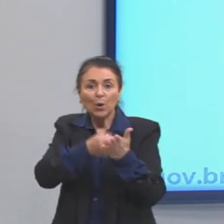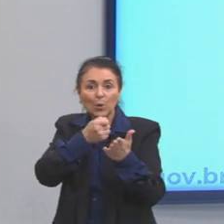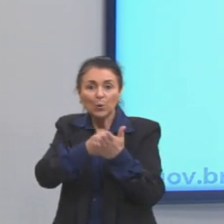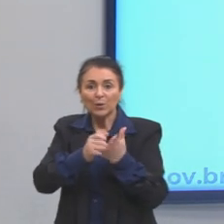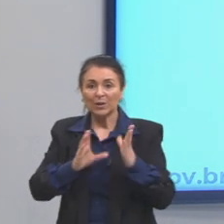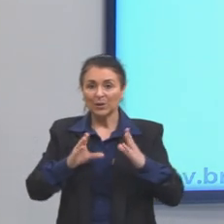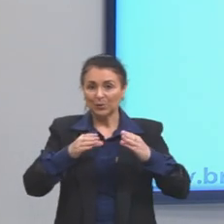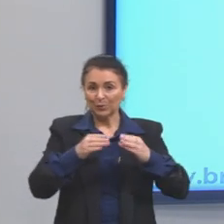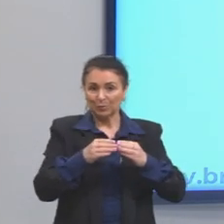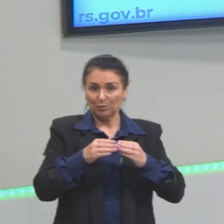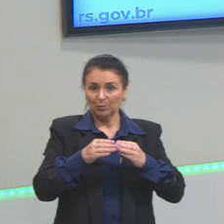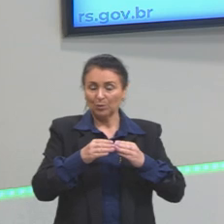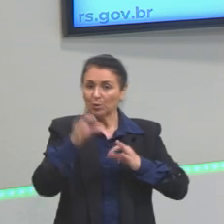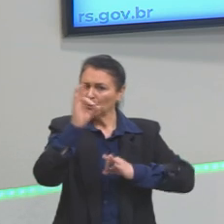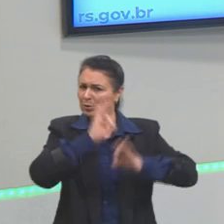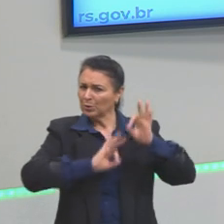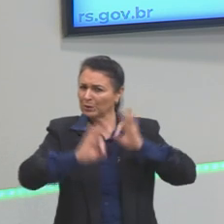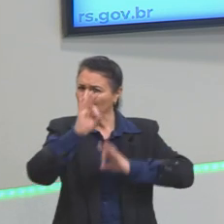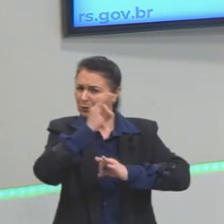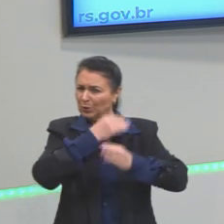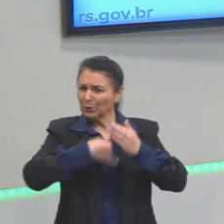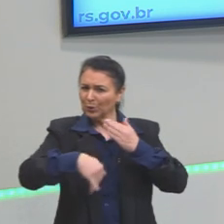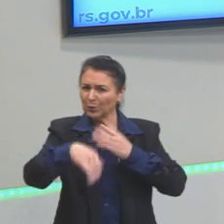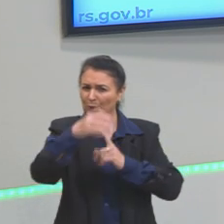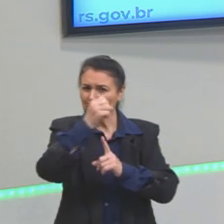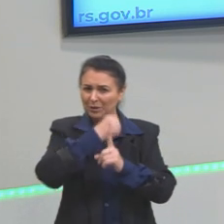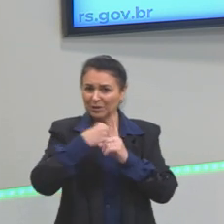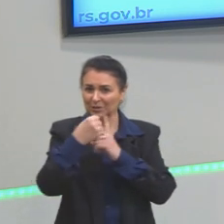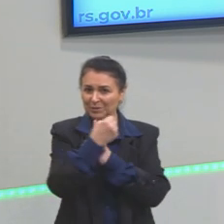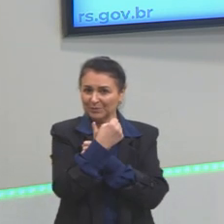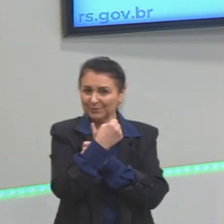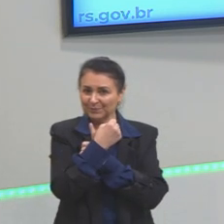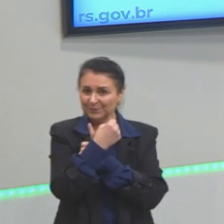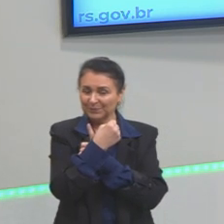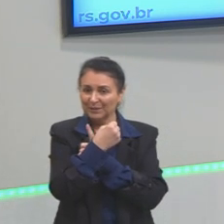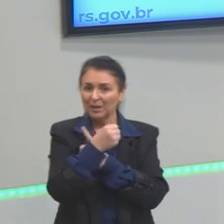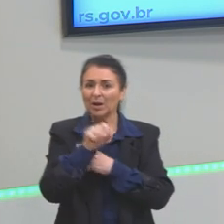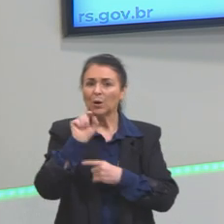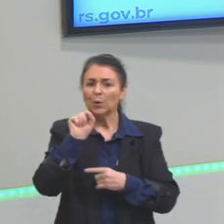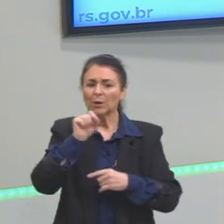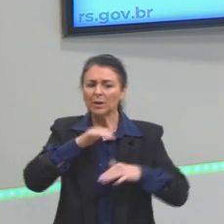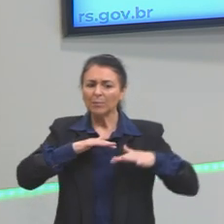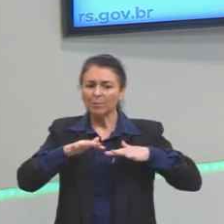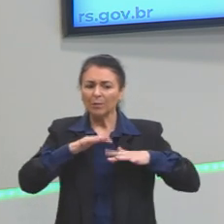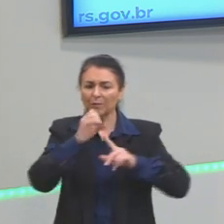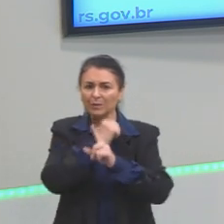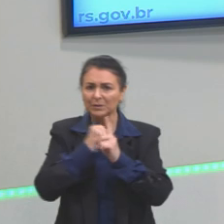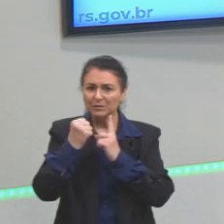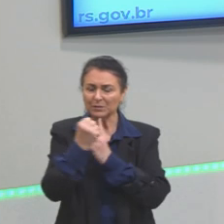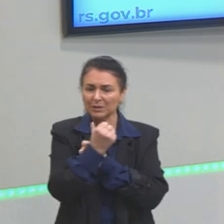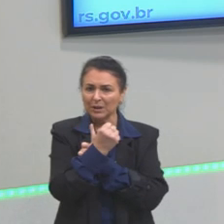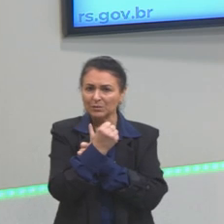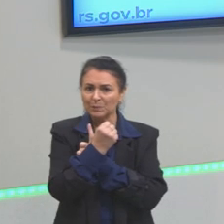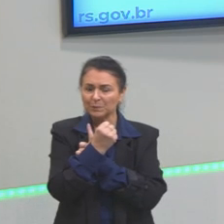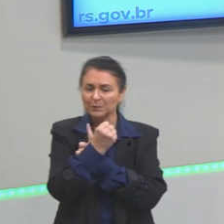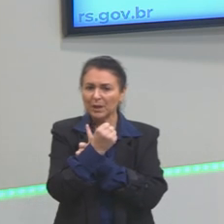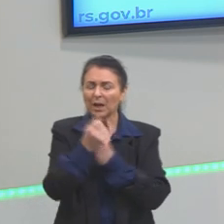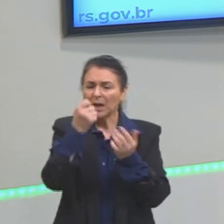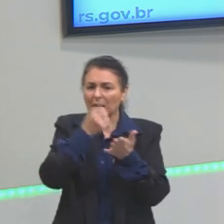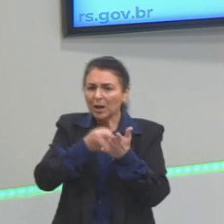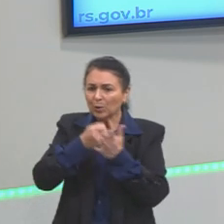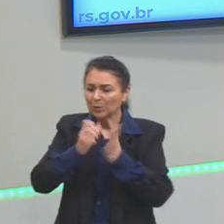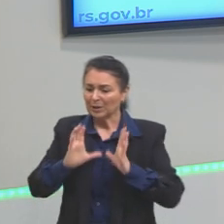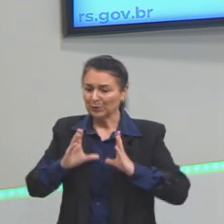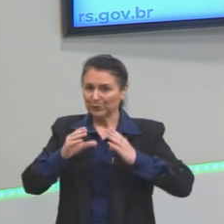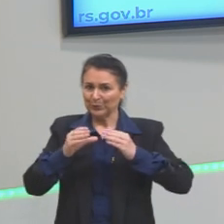sociedade. Ou seja, o que move a sociedade é essa luta de classes.